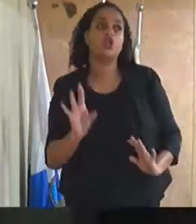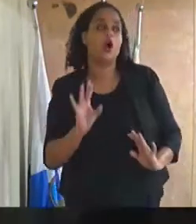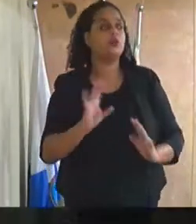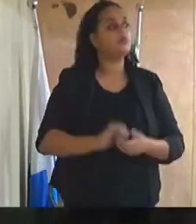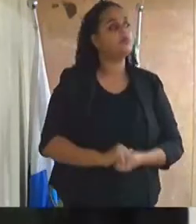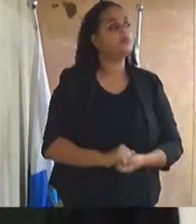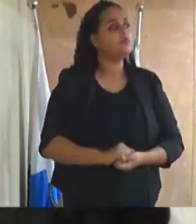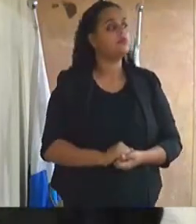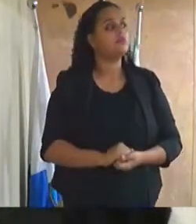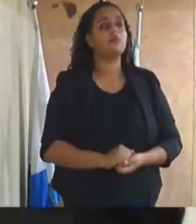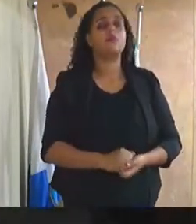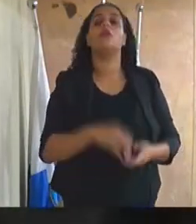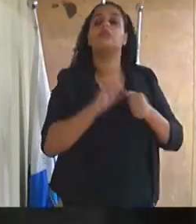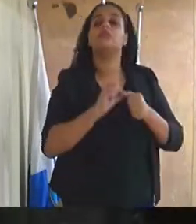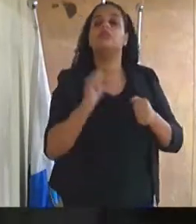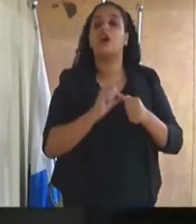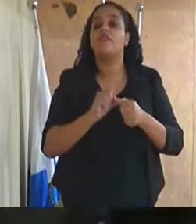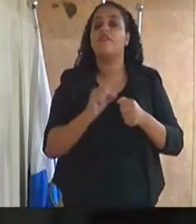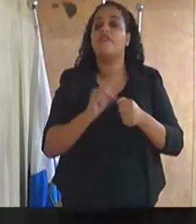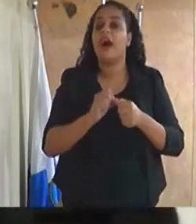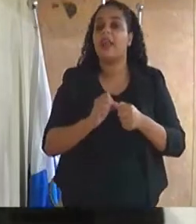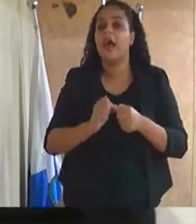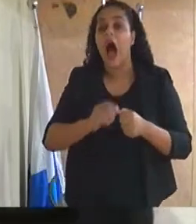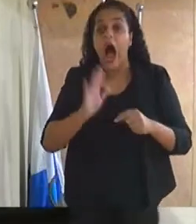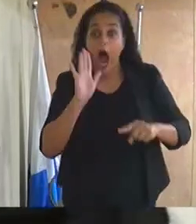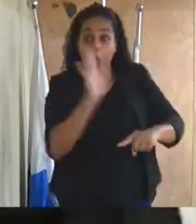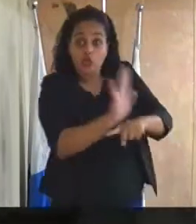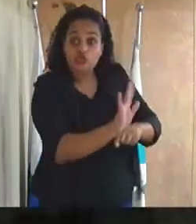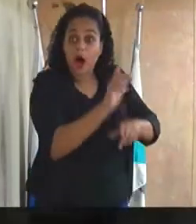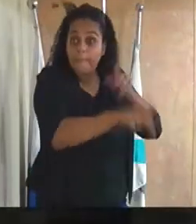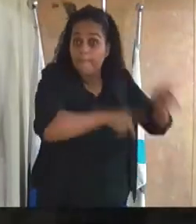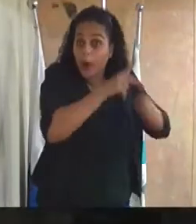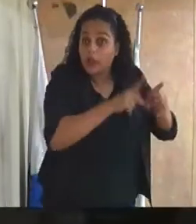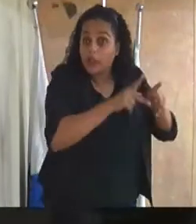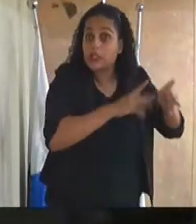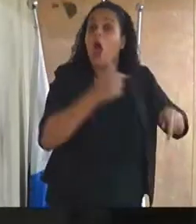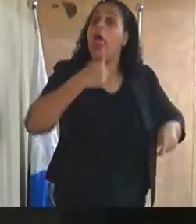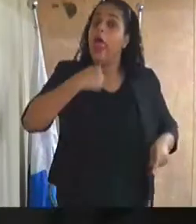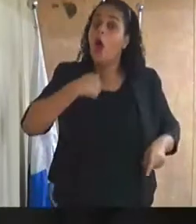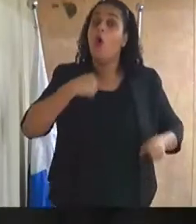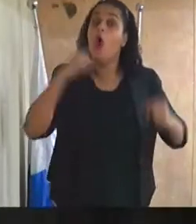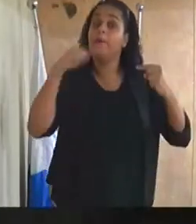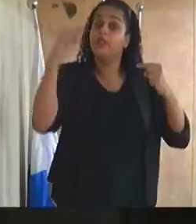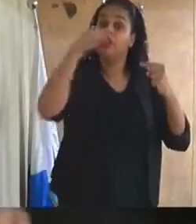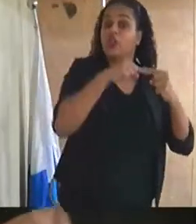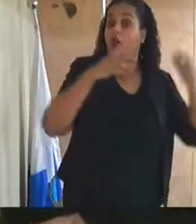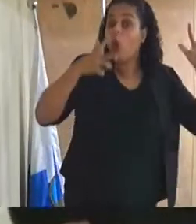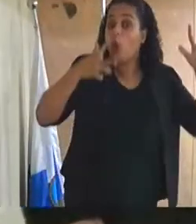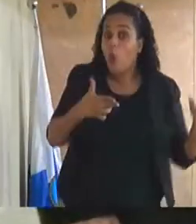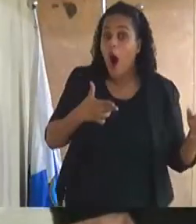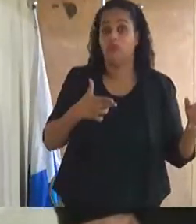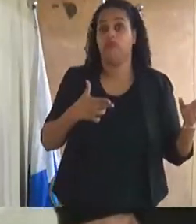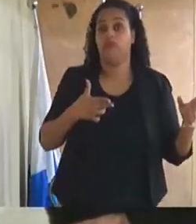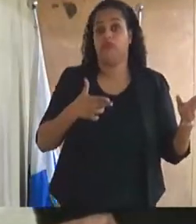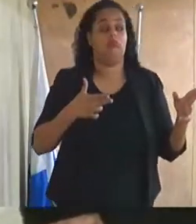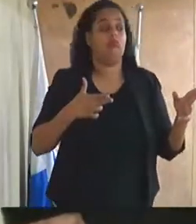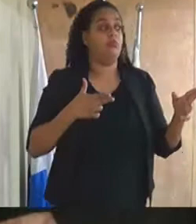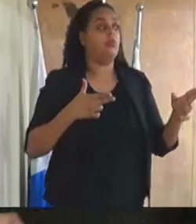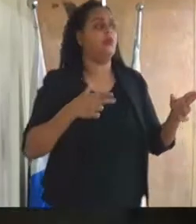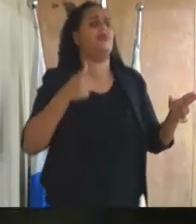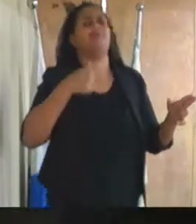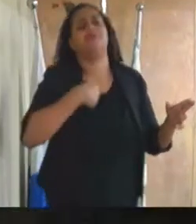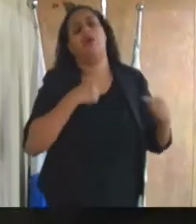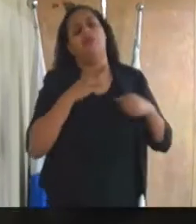Quando você fala e defende a população, é o mesmo objetivo que eu tenho. E o que eu falei, que vocês sabem que eu tenho maior